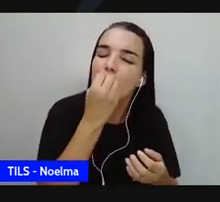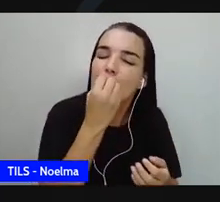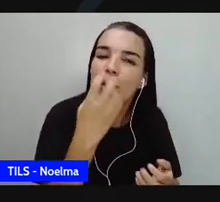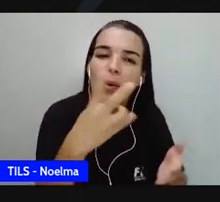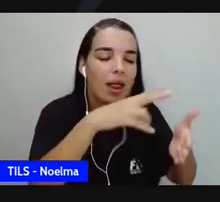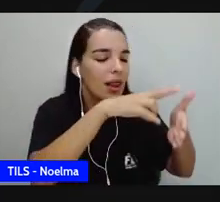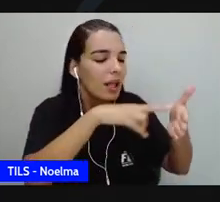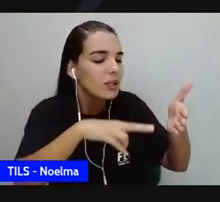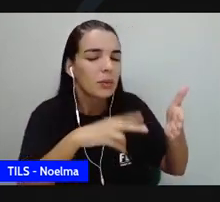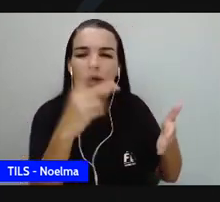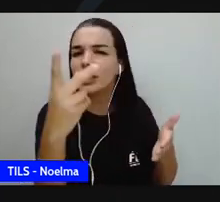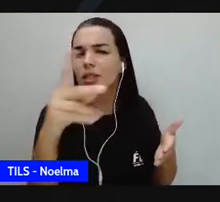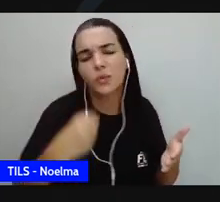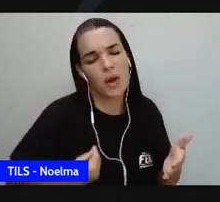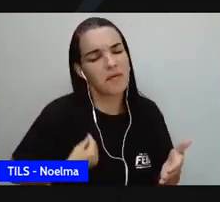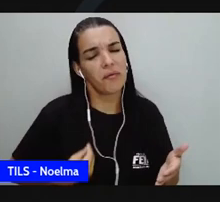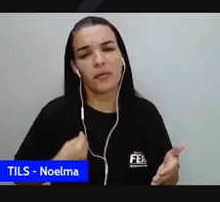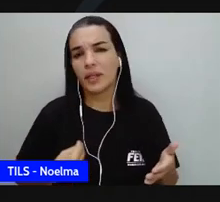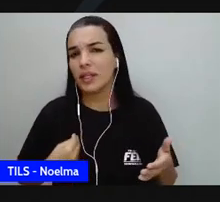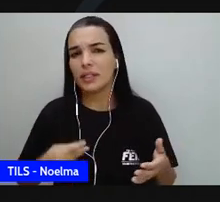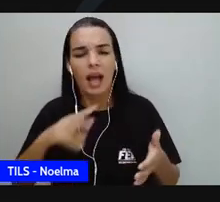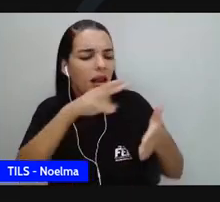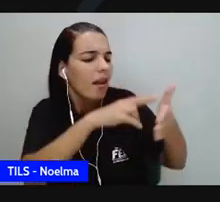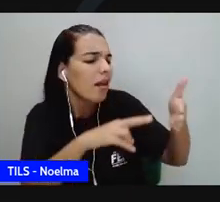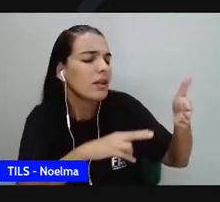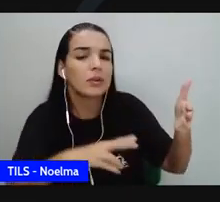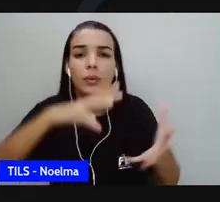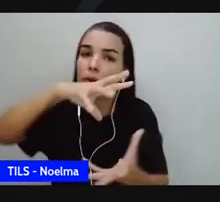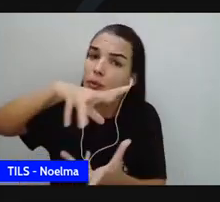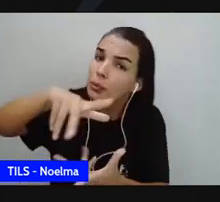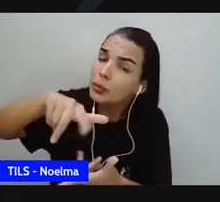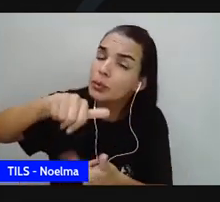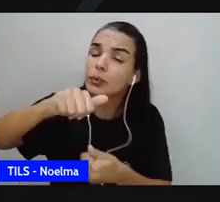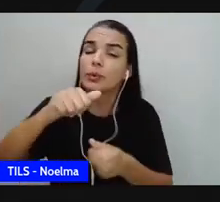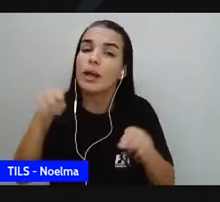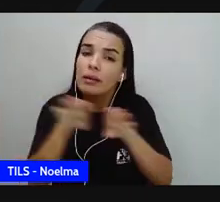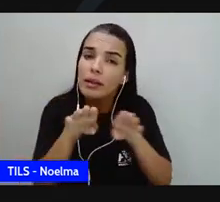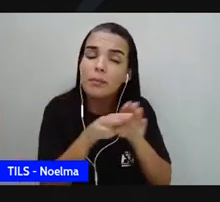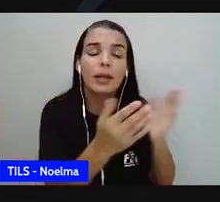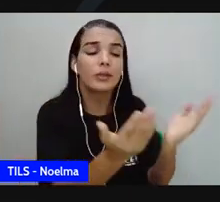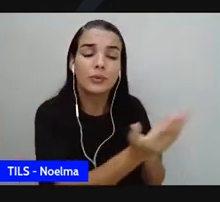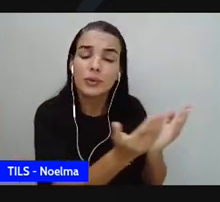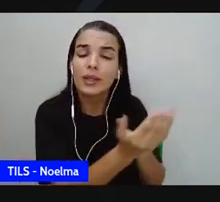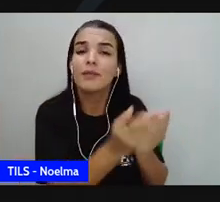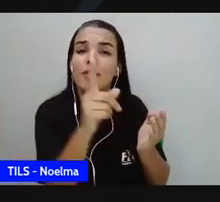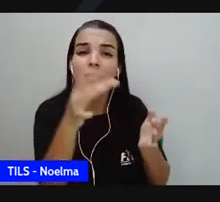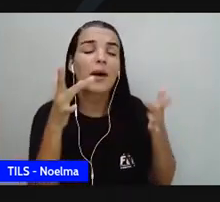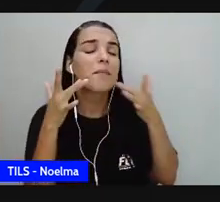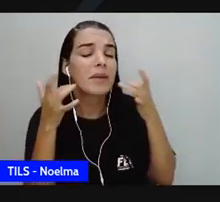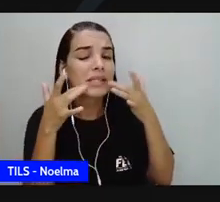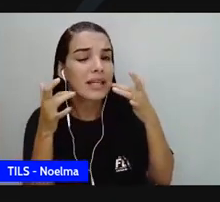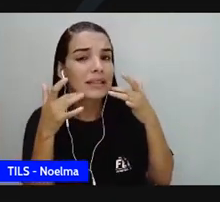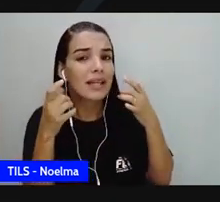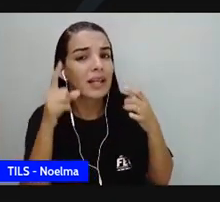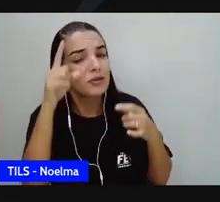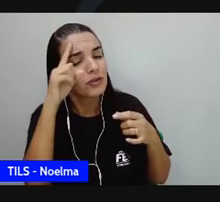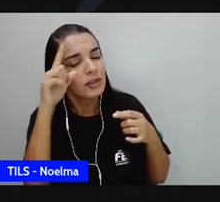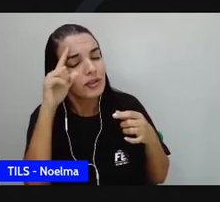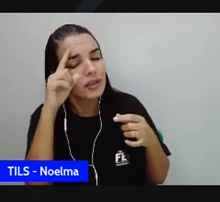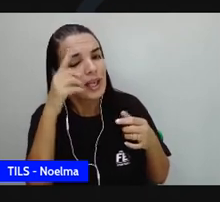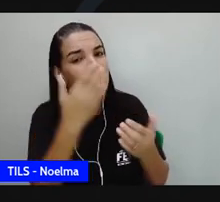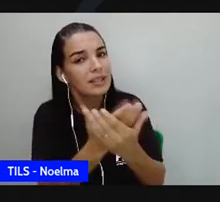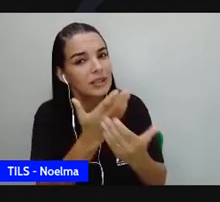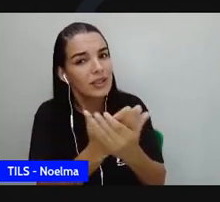sua vida, do mundo e dos livros que a gente te apresentar no dia a dia, na sua vida escolar,